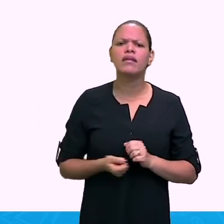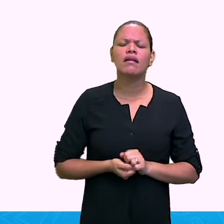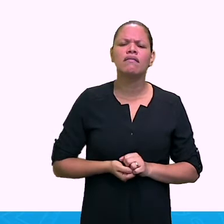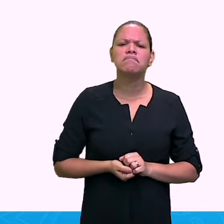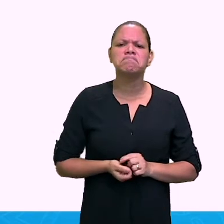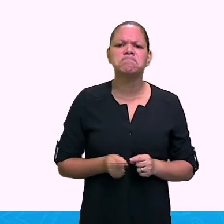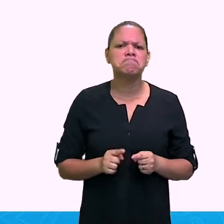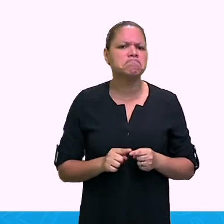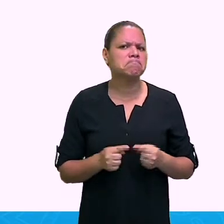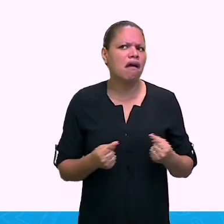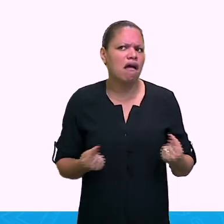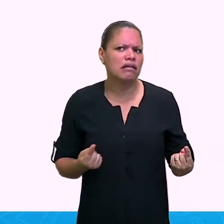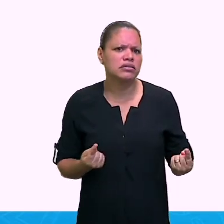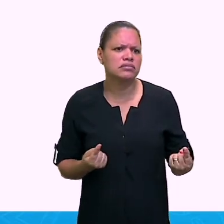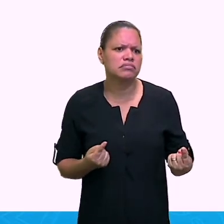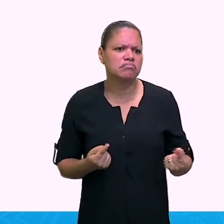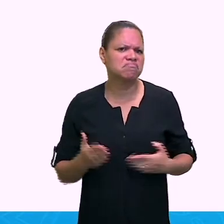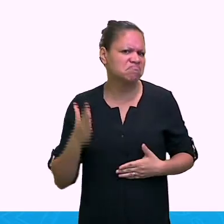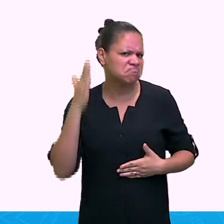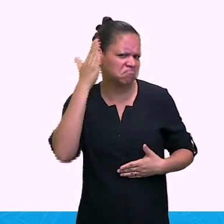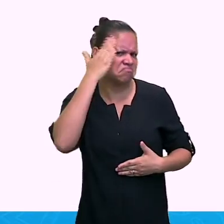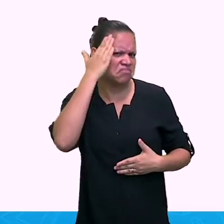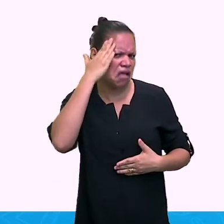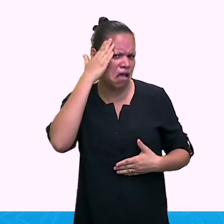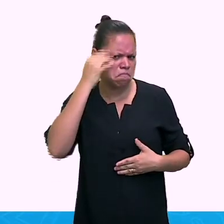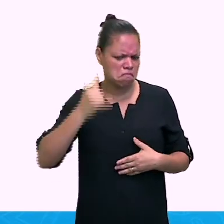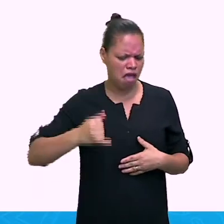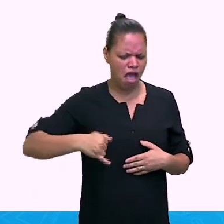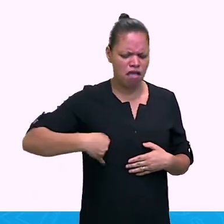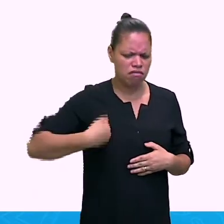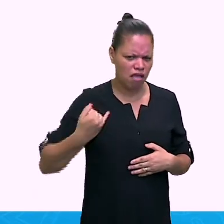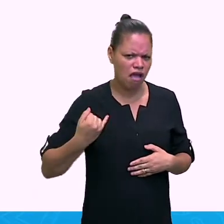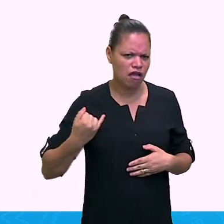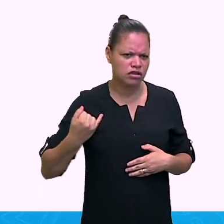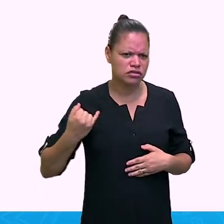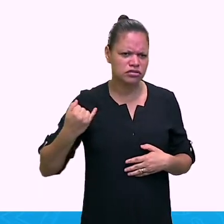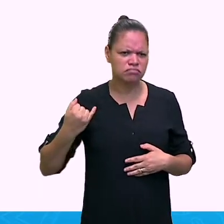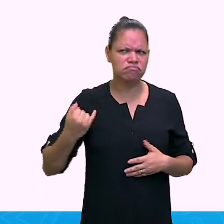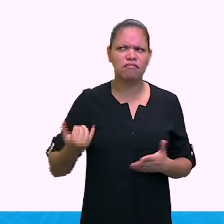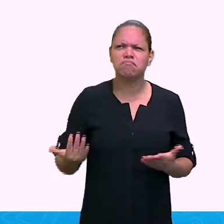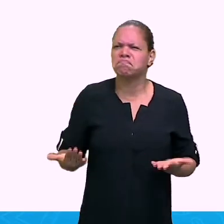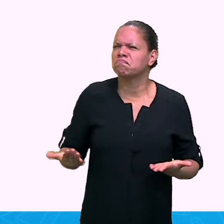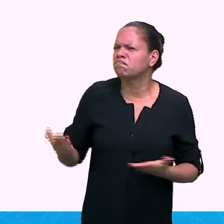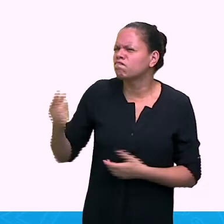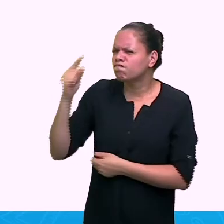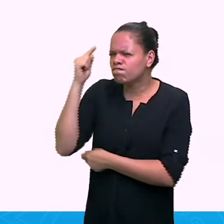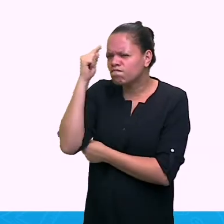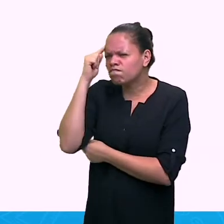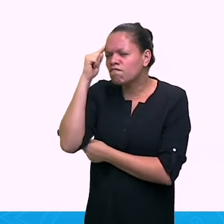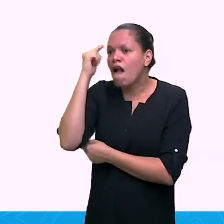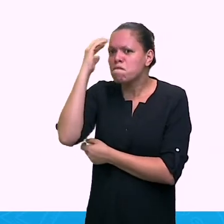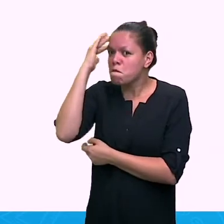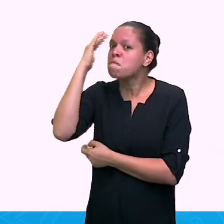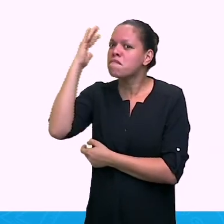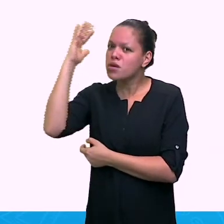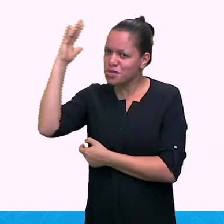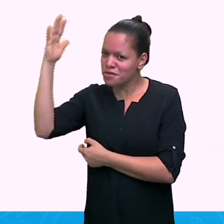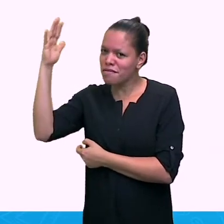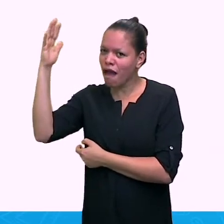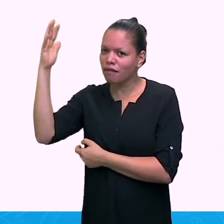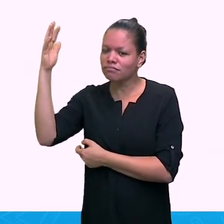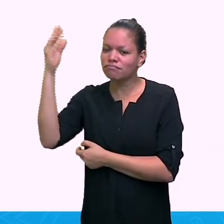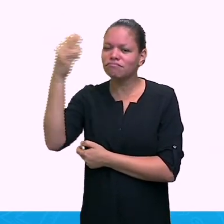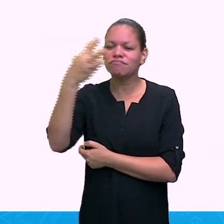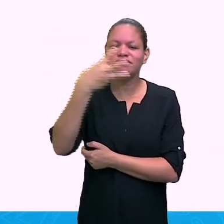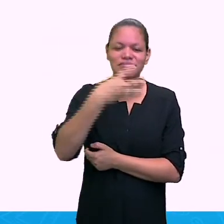falar a idade dele, ele vai falar I am... Vamos colocar que ele tem o 38. Então,